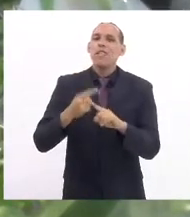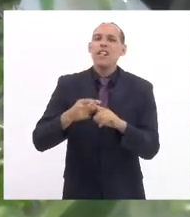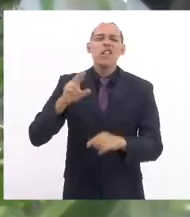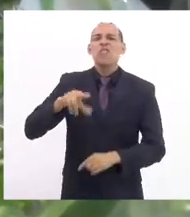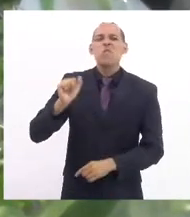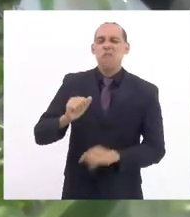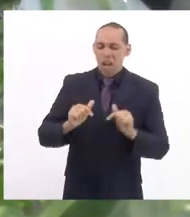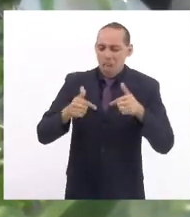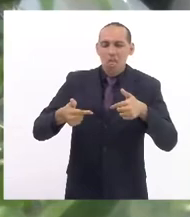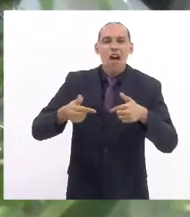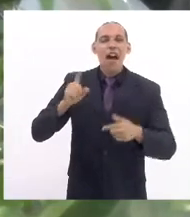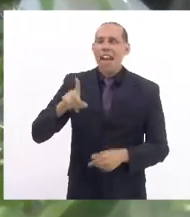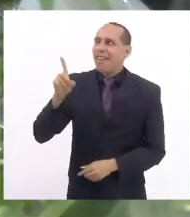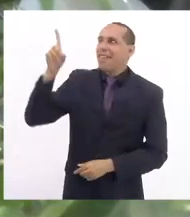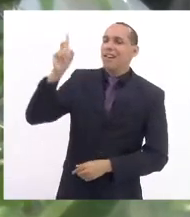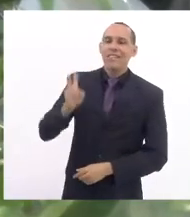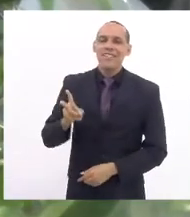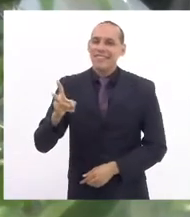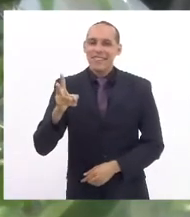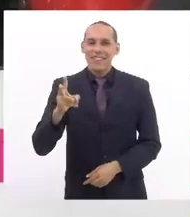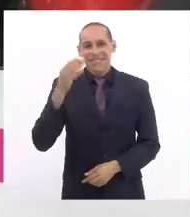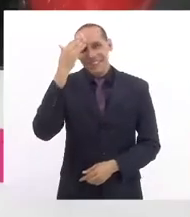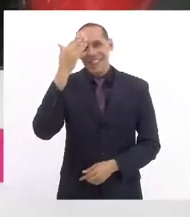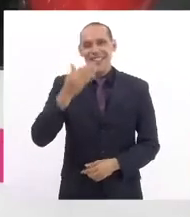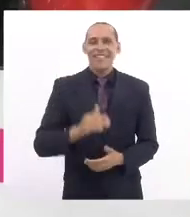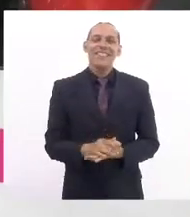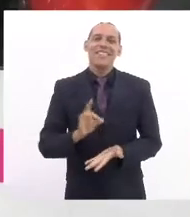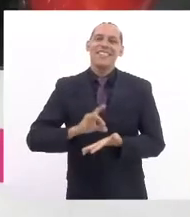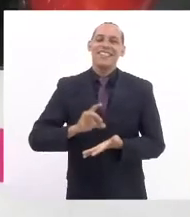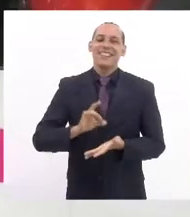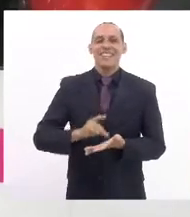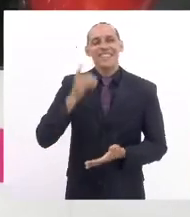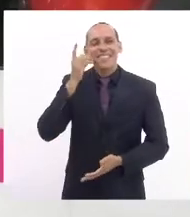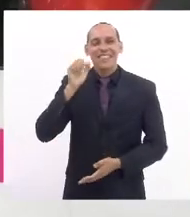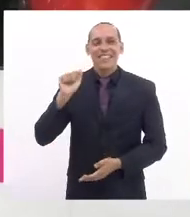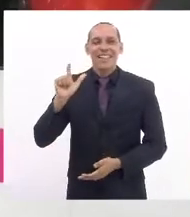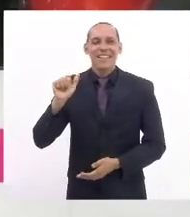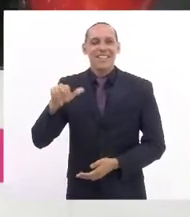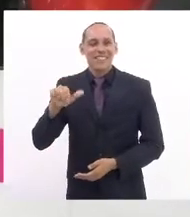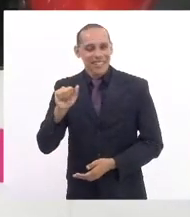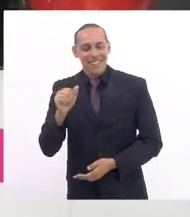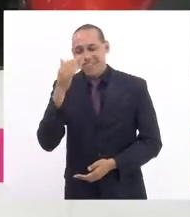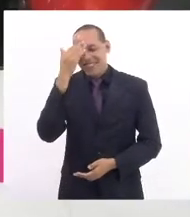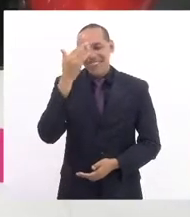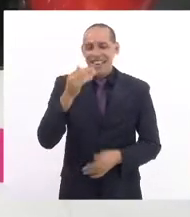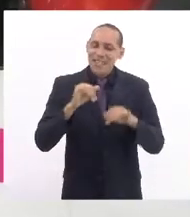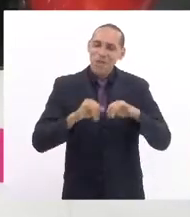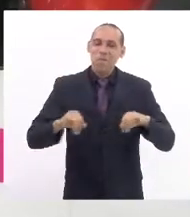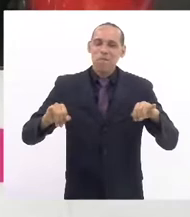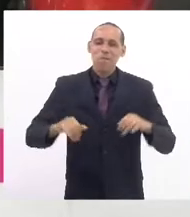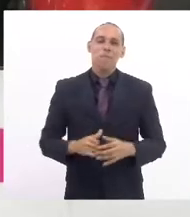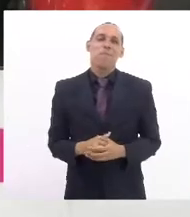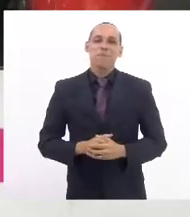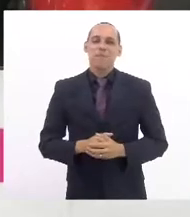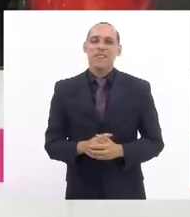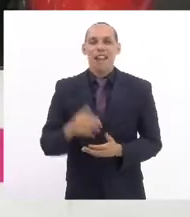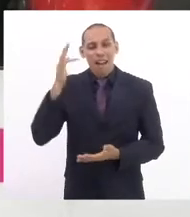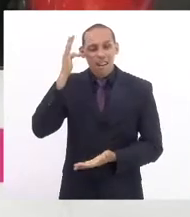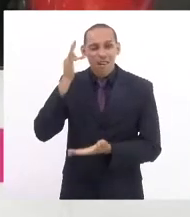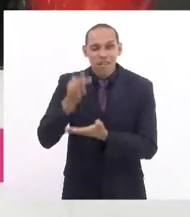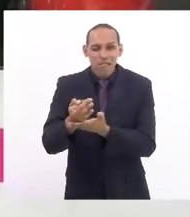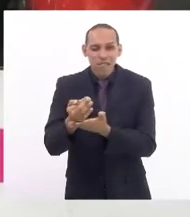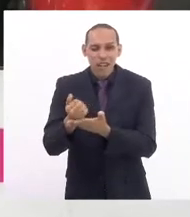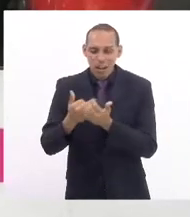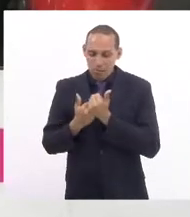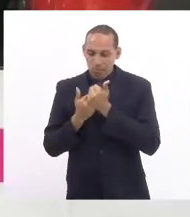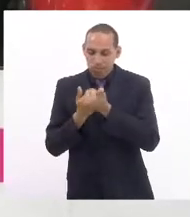sorte, sempre foi Deus. Obrigada. Verdade, deputada Alana, obrigada pela mensagem, a fé que nos move.